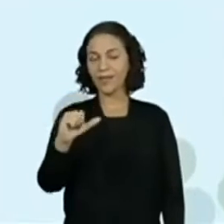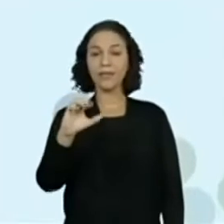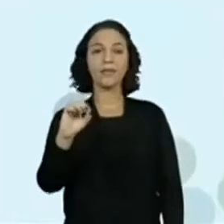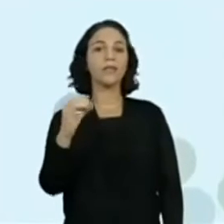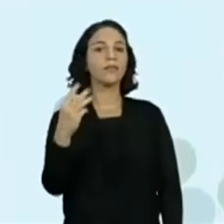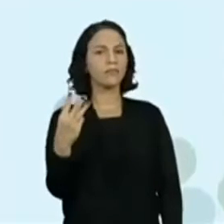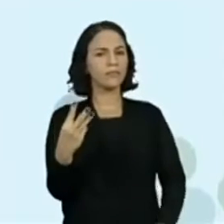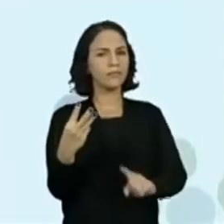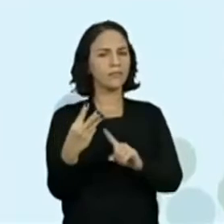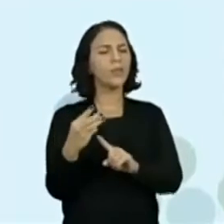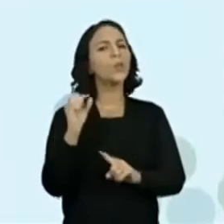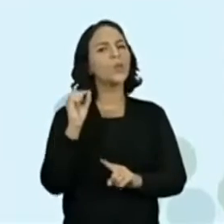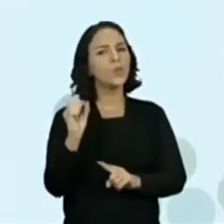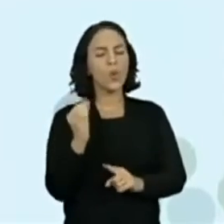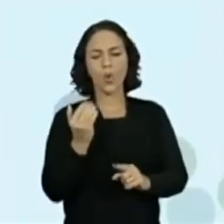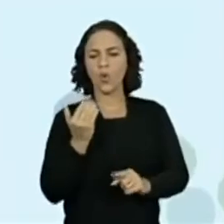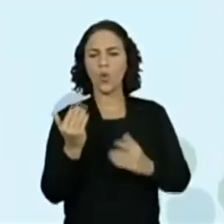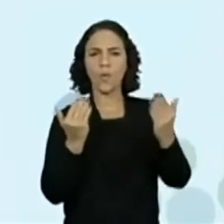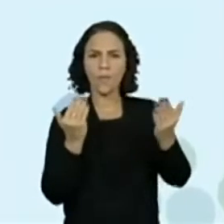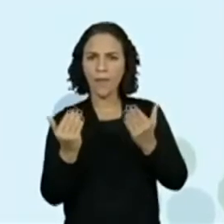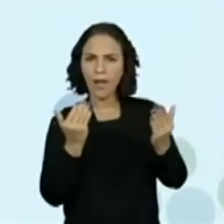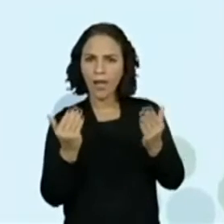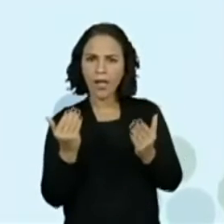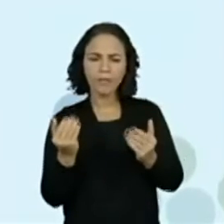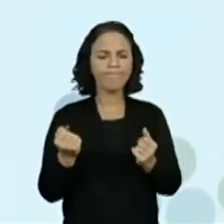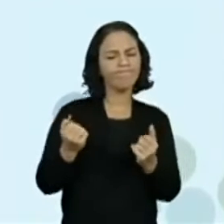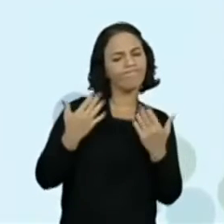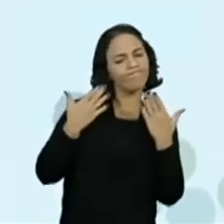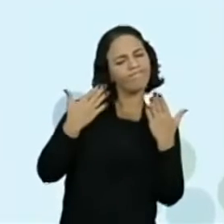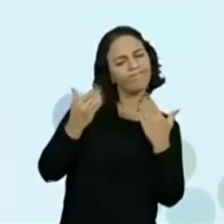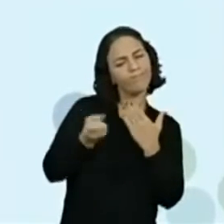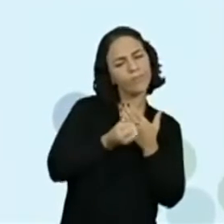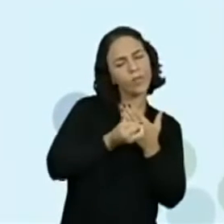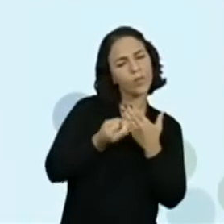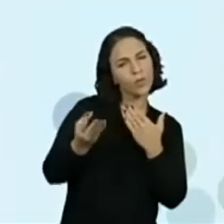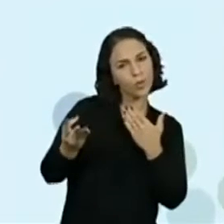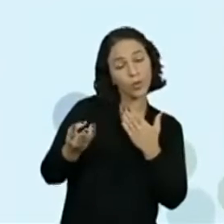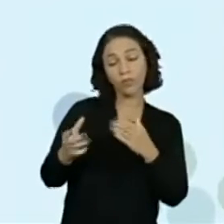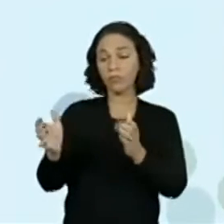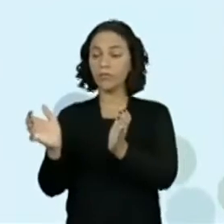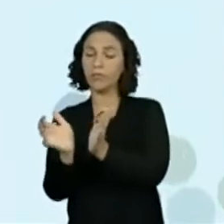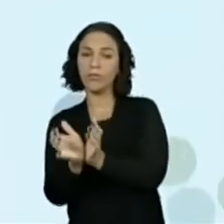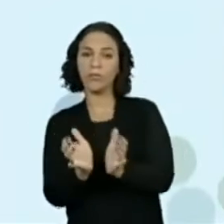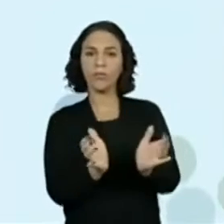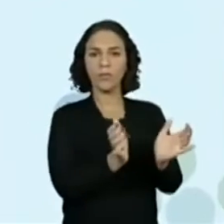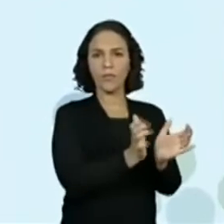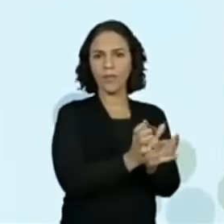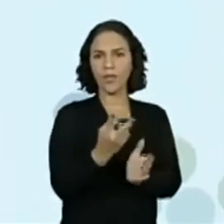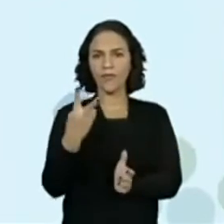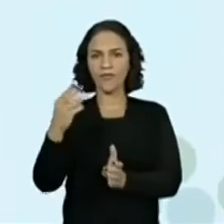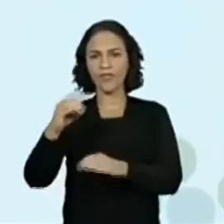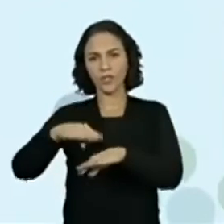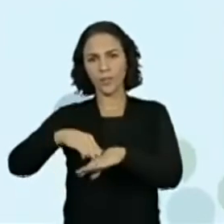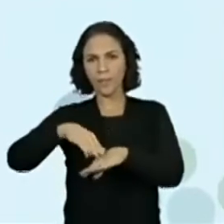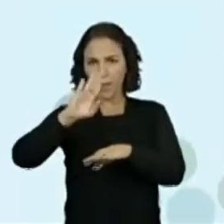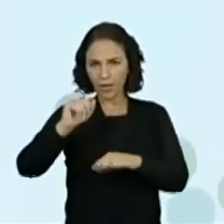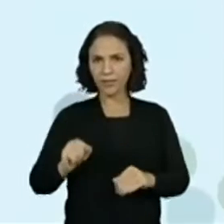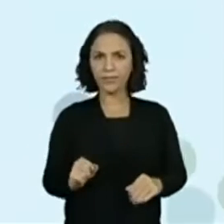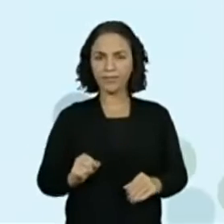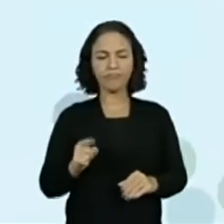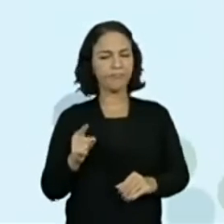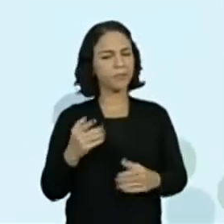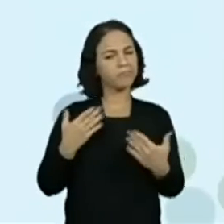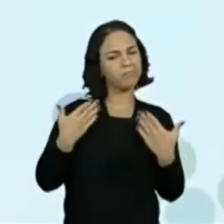Estimar e comparar quantidades de objetos de dois conjuntos, no mínimo 20 elementos, por